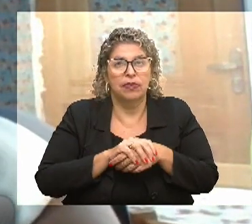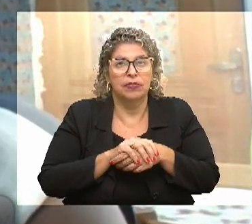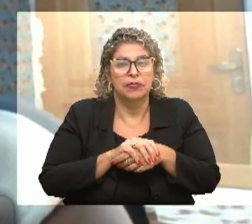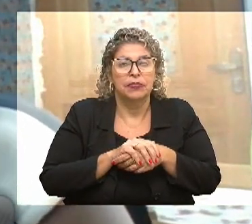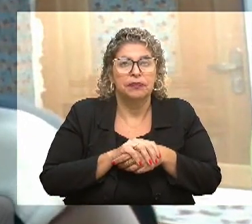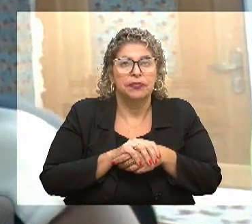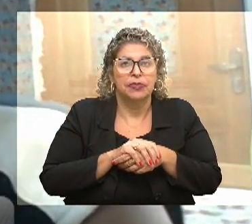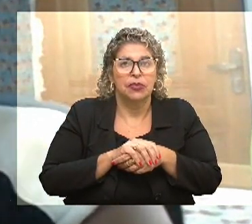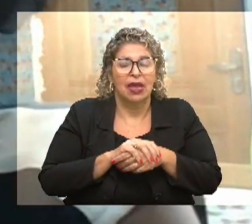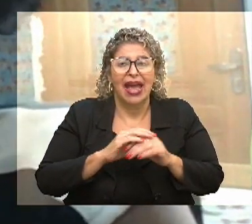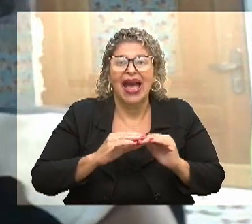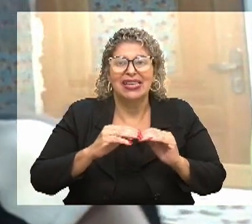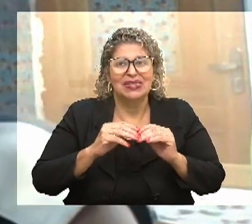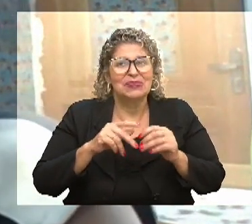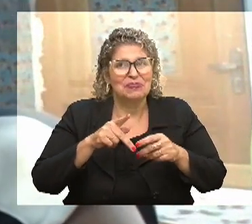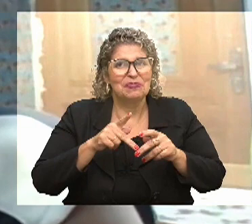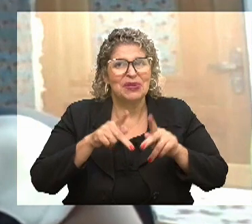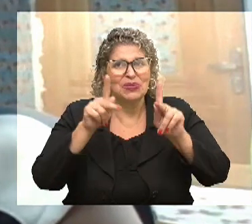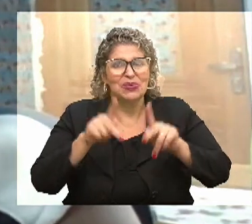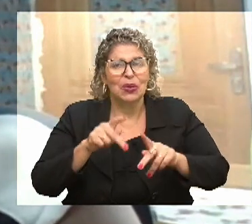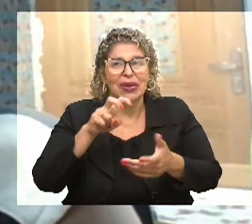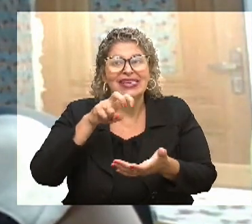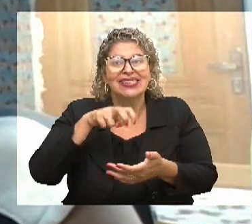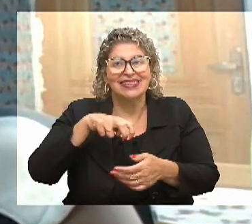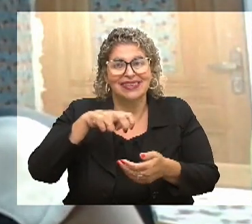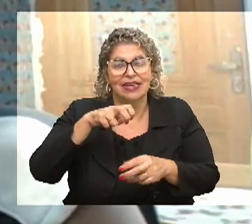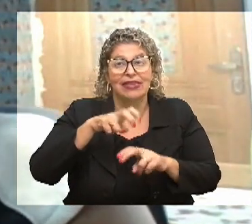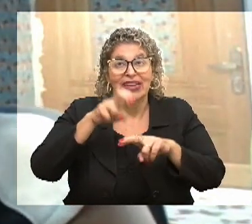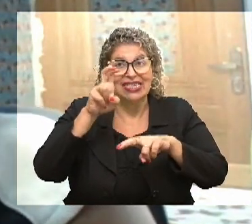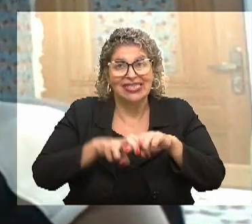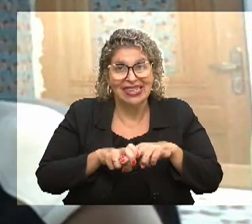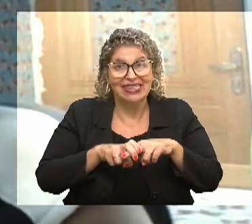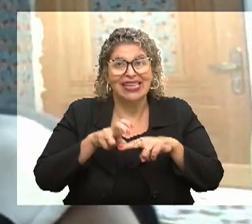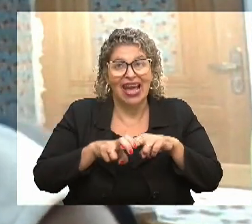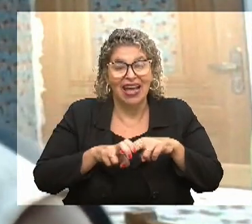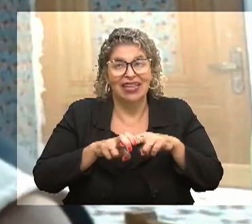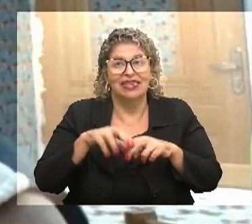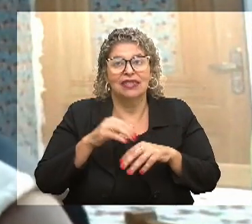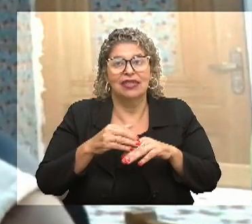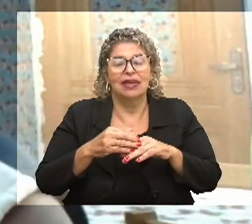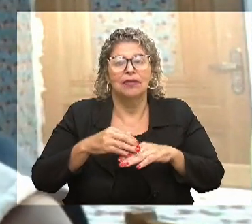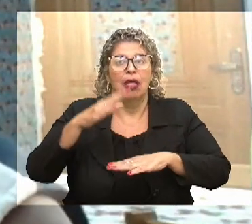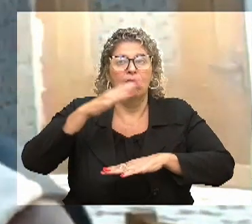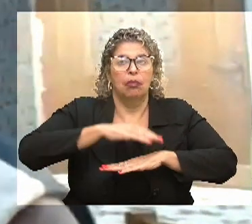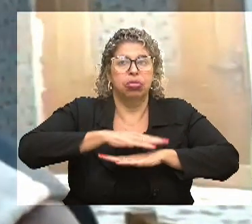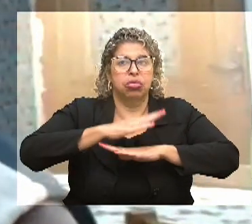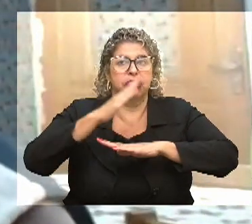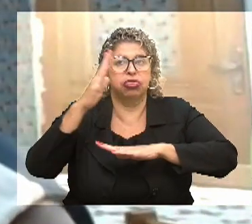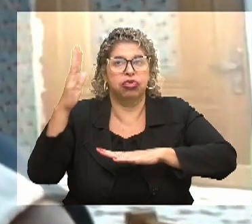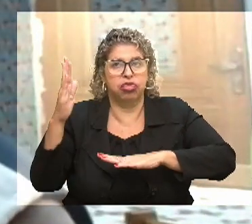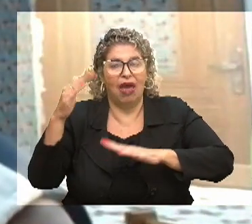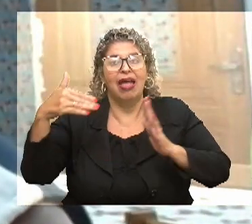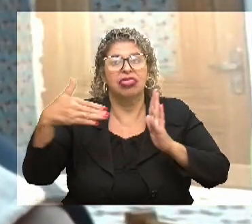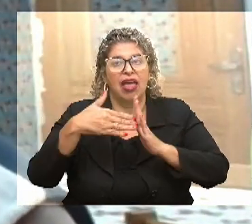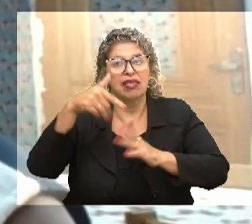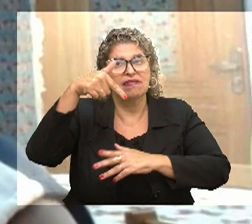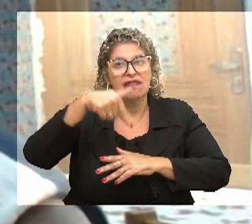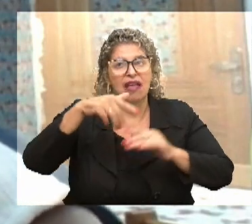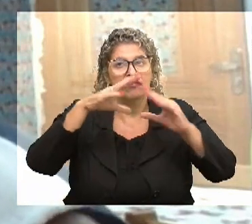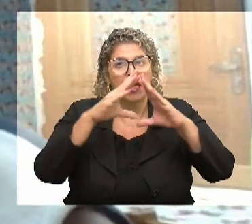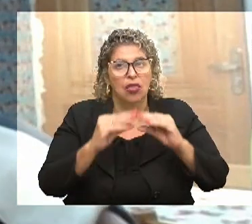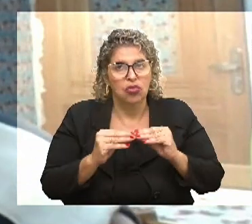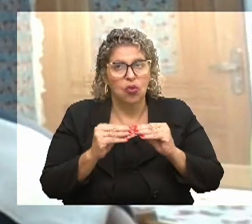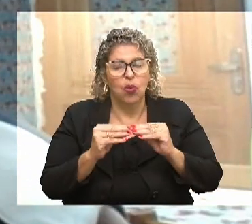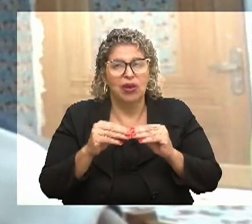da Cruz, aquelas pessoas sentadas, eles começam a ficar ali dentro do meio-dia até a hora de entrar às sete da noite na calçada, no sol.